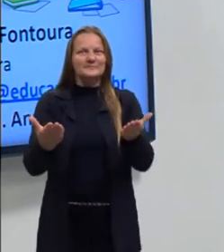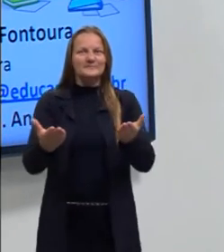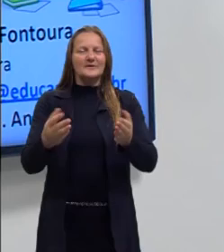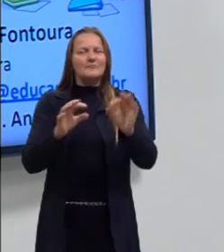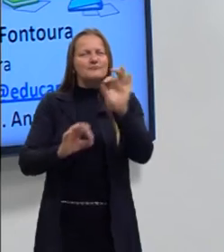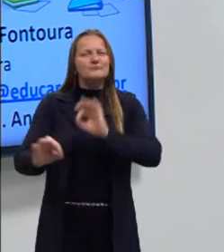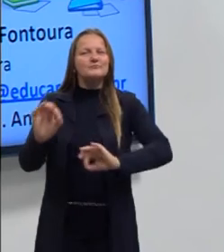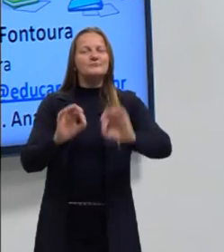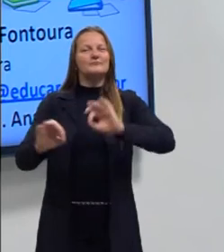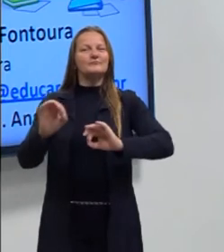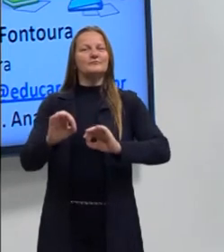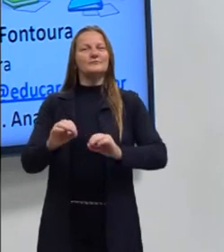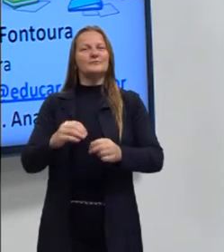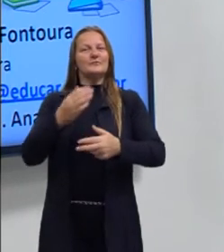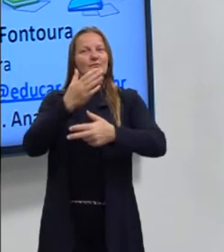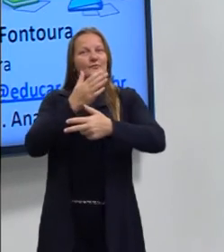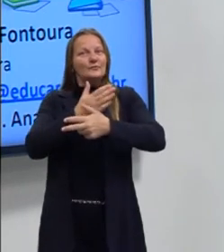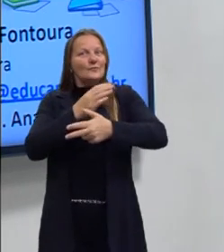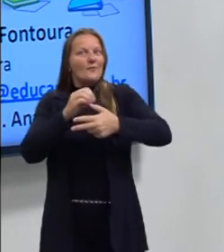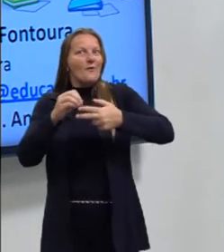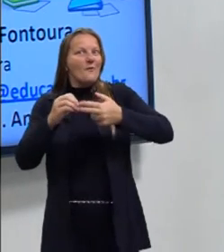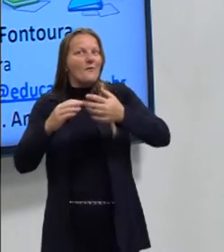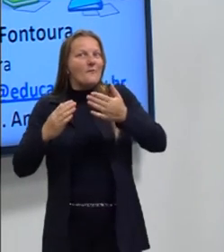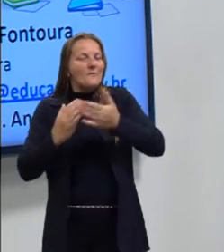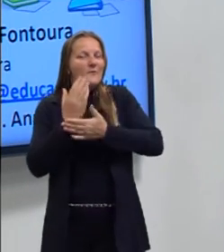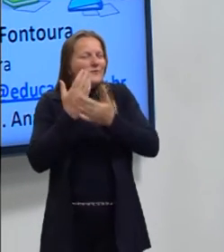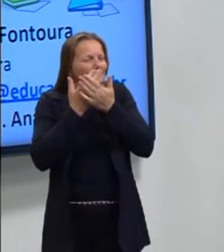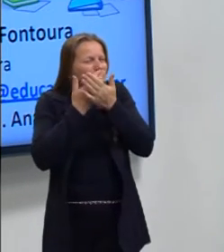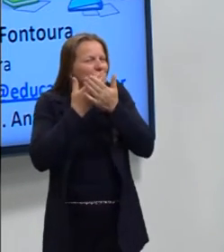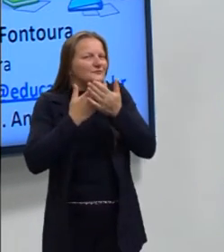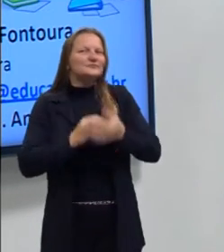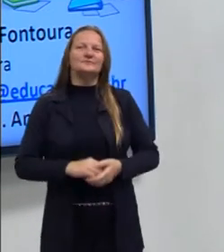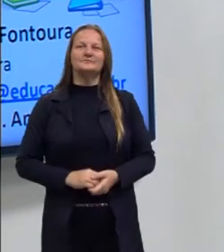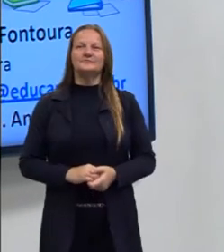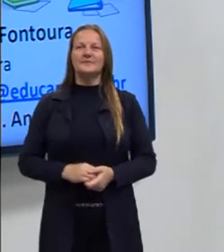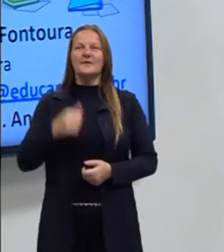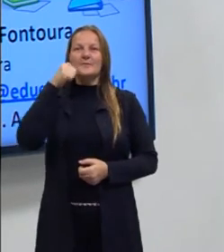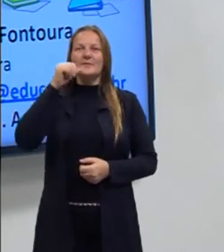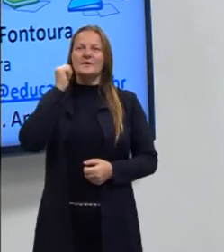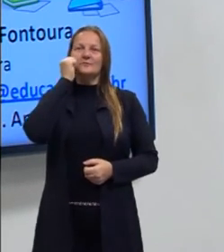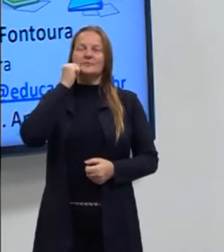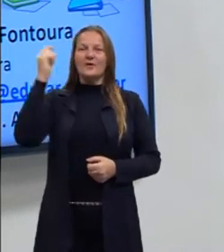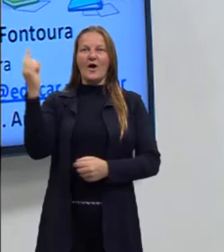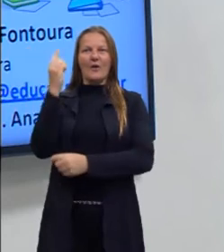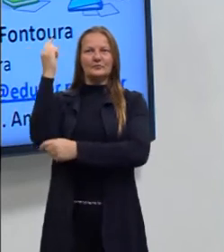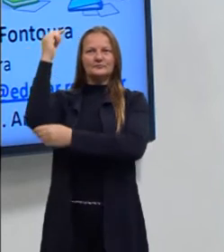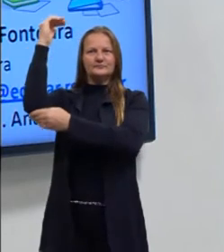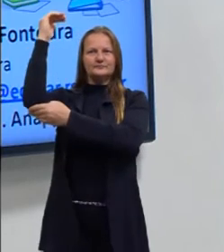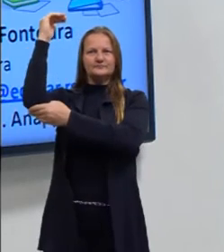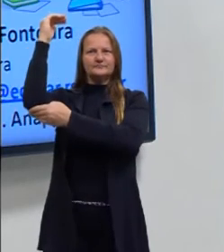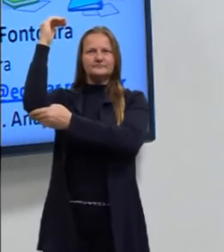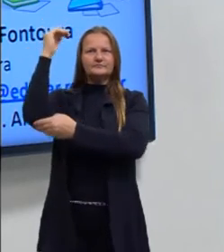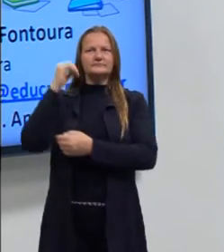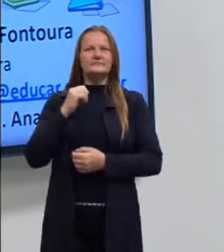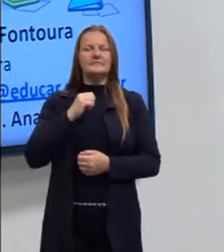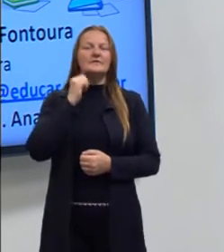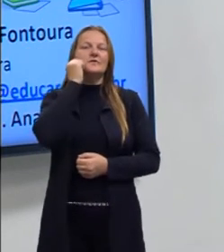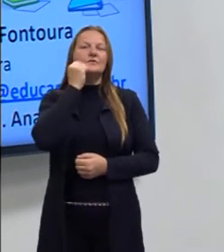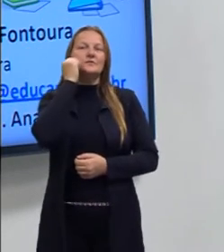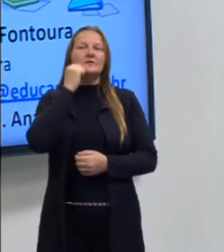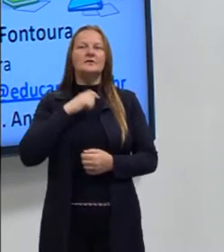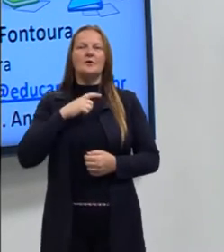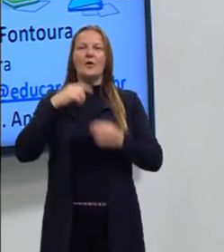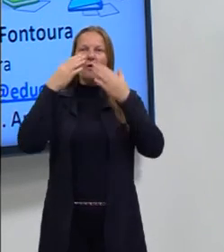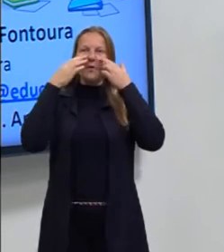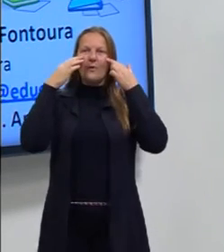preparação para os teus estudos. Sou uma mulher alta, negra, meus